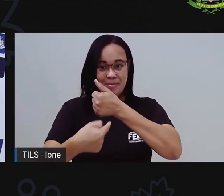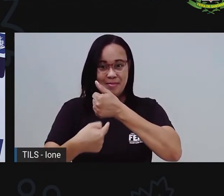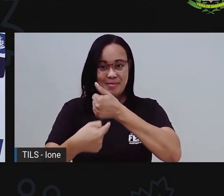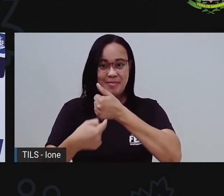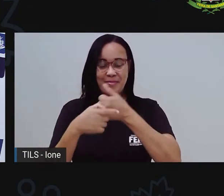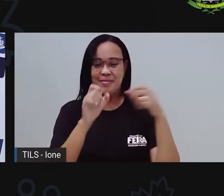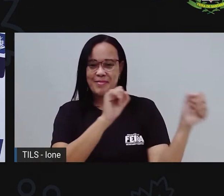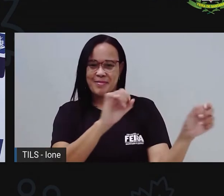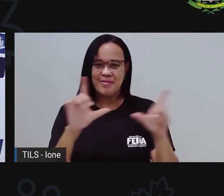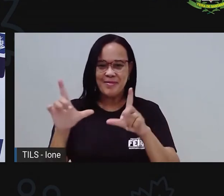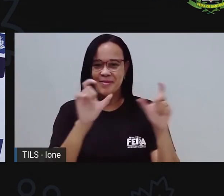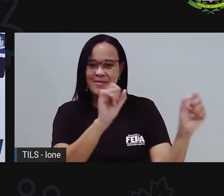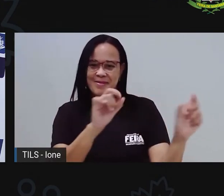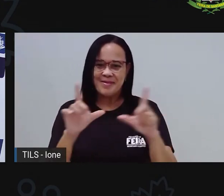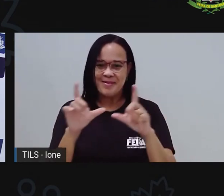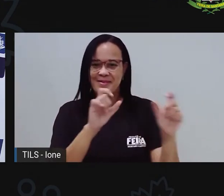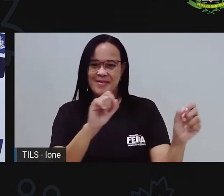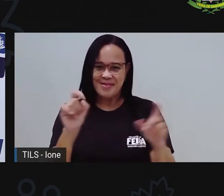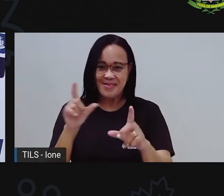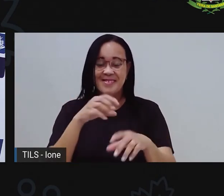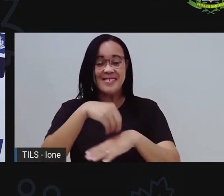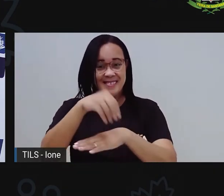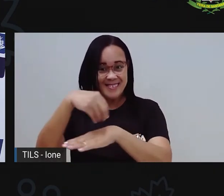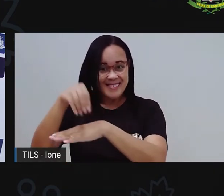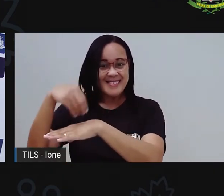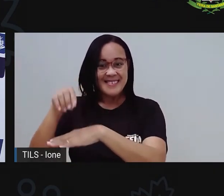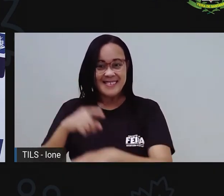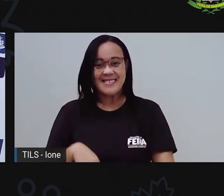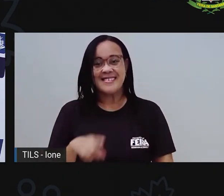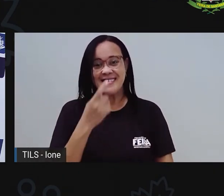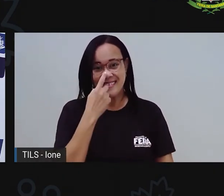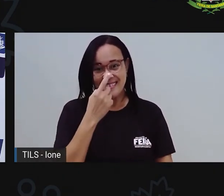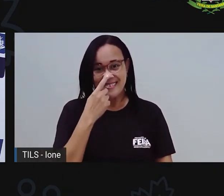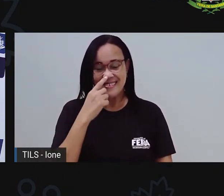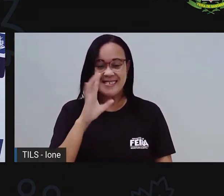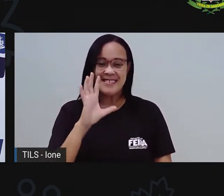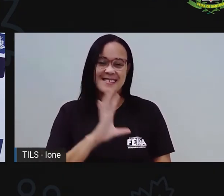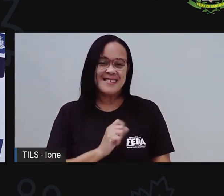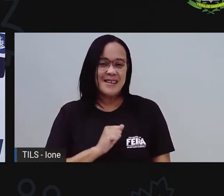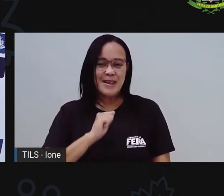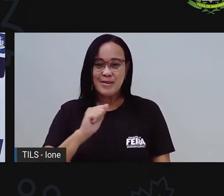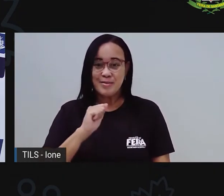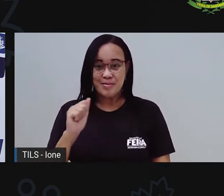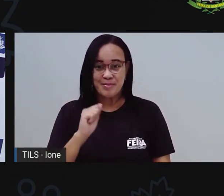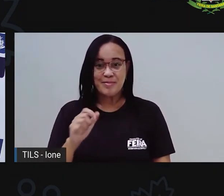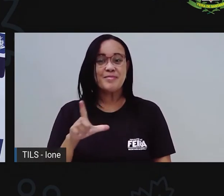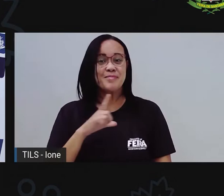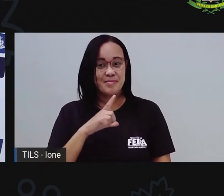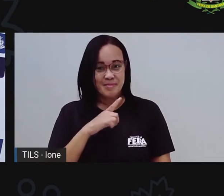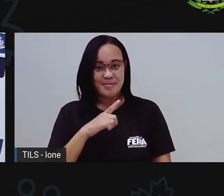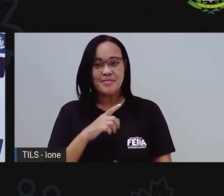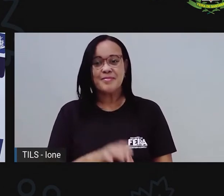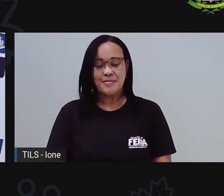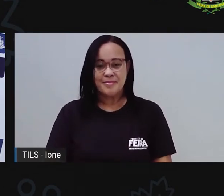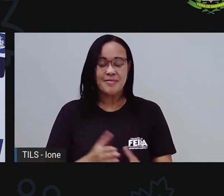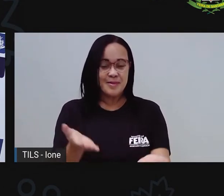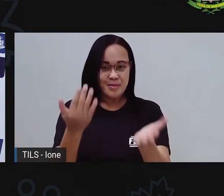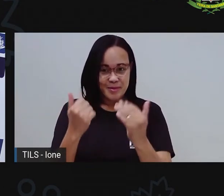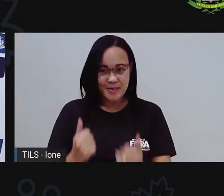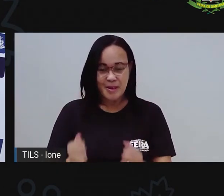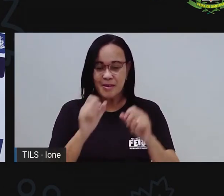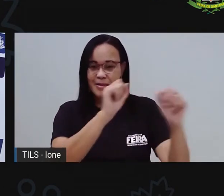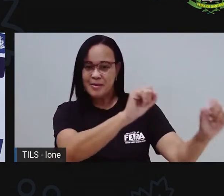nossos vídeos. É, biscoito, a Pró adora biscoito, vamos lá? A Pró vai